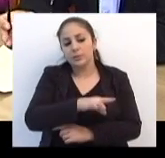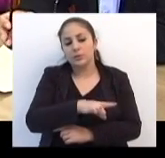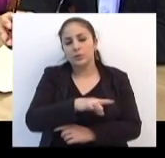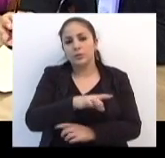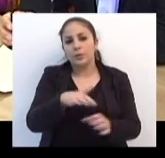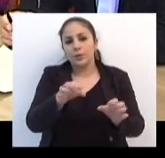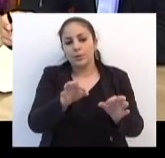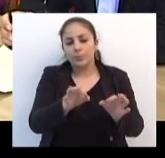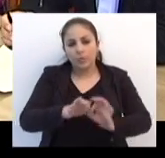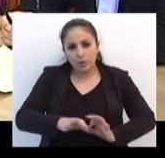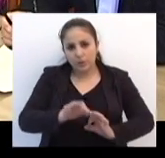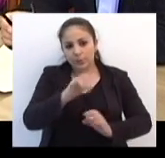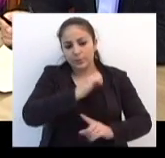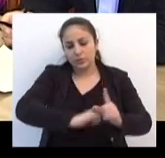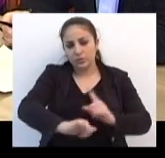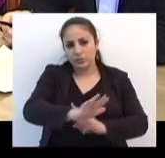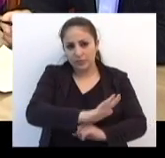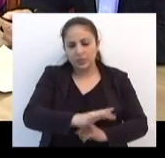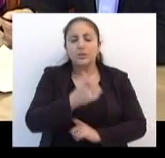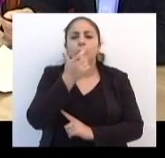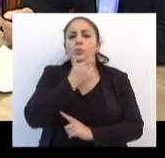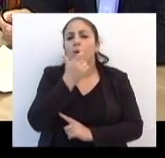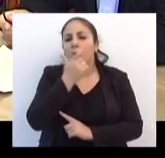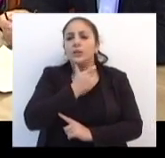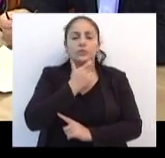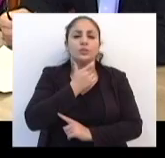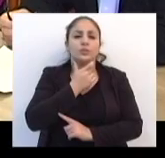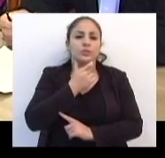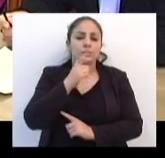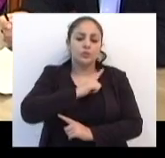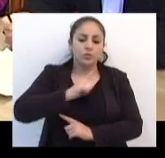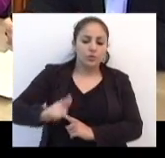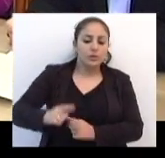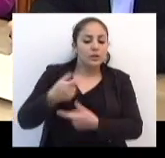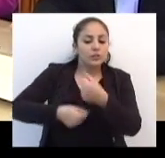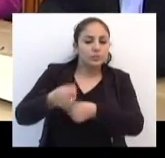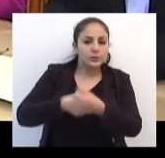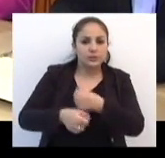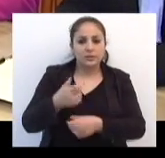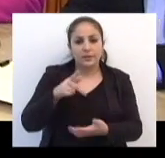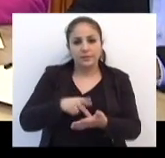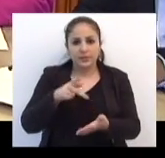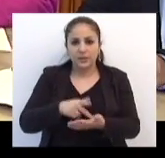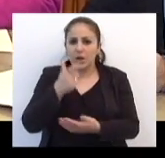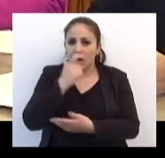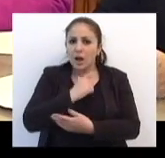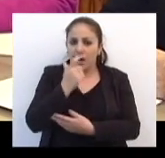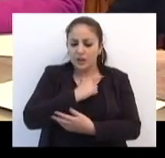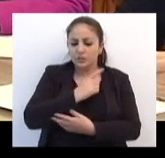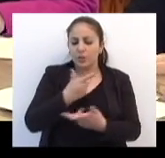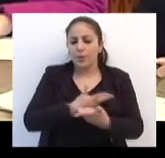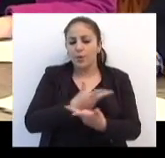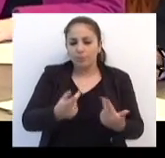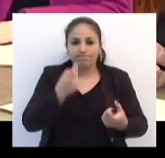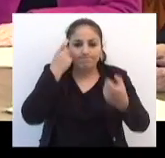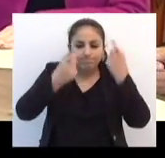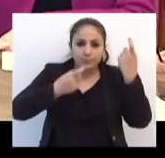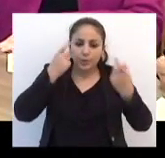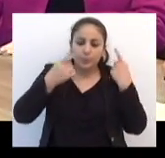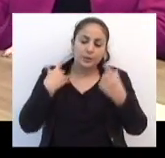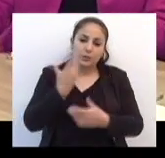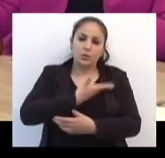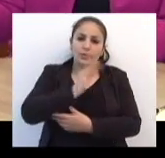programas sociais. Como o senhor acha que o governo está administrando essa situação? Na verdade, é fato extremamente